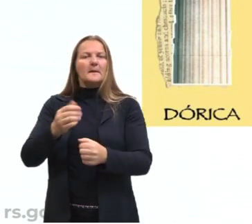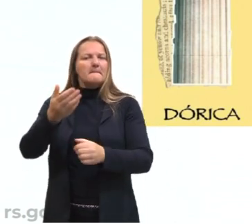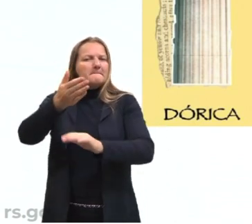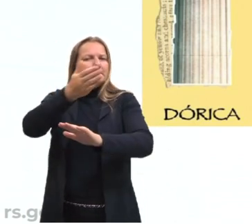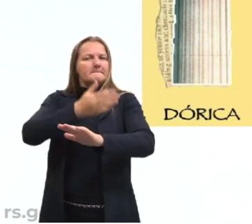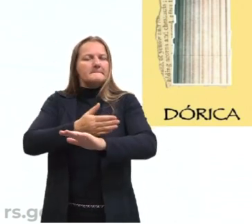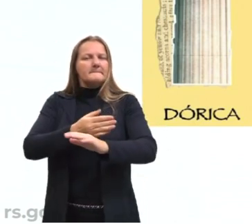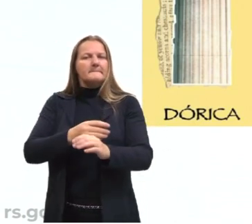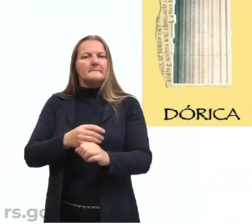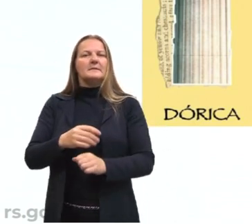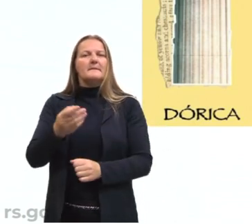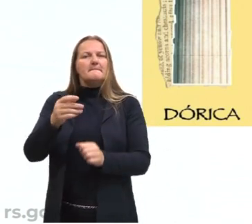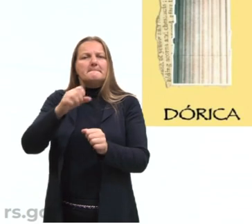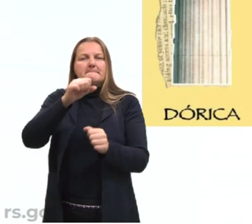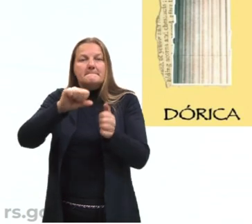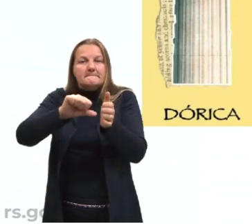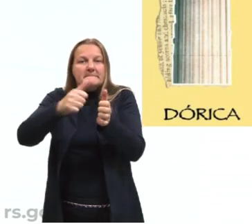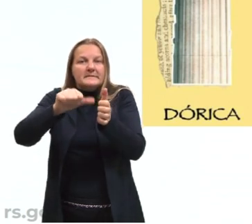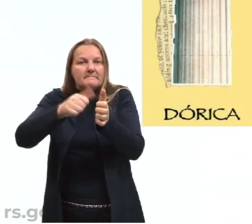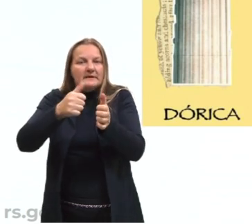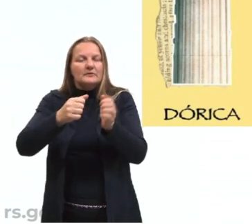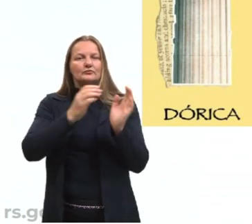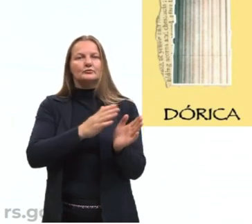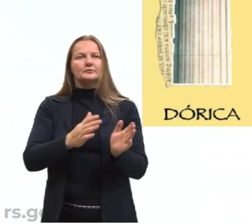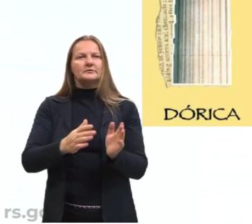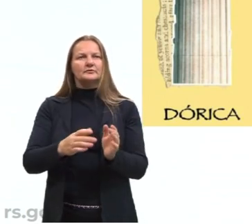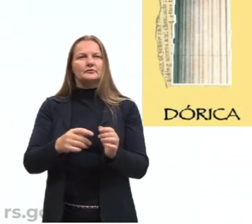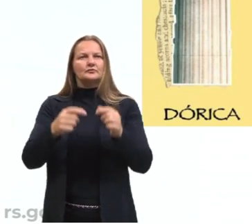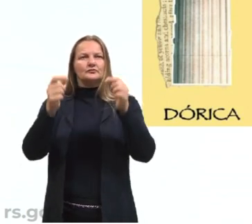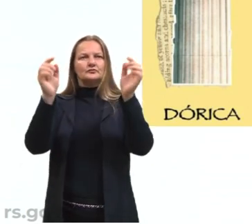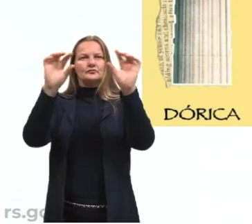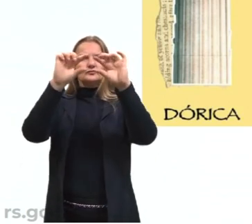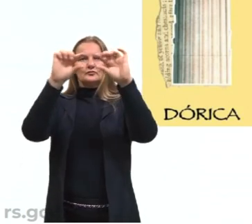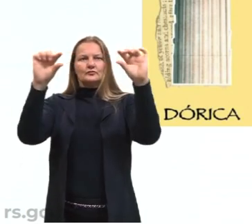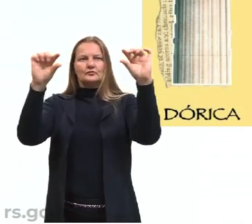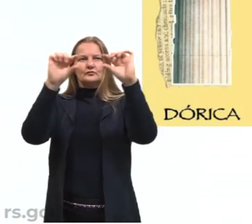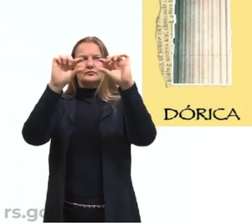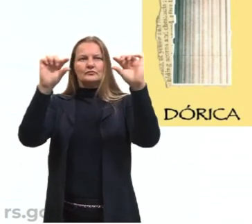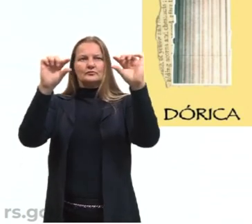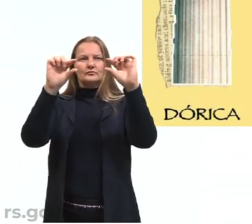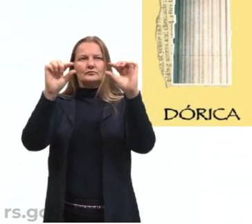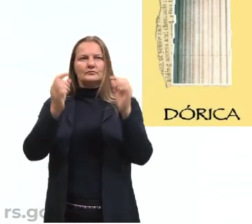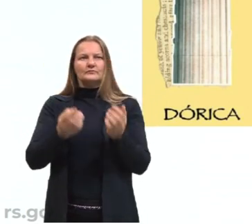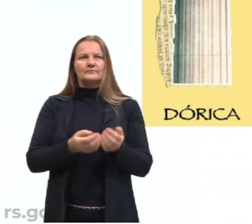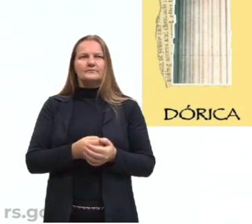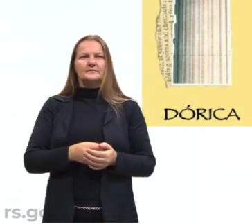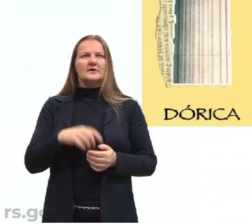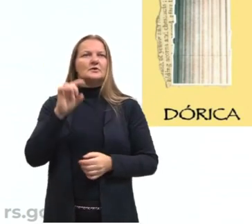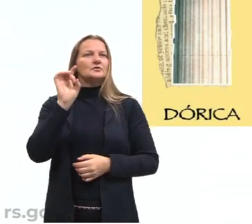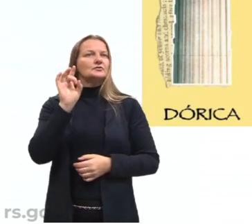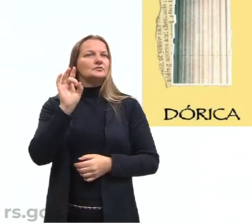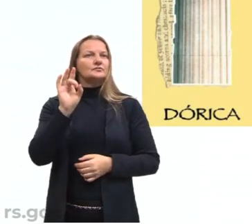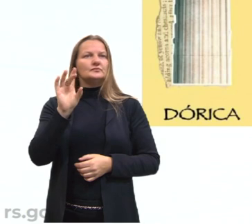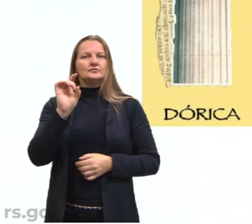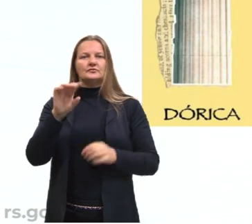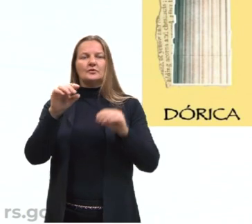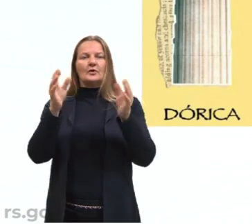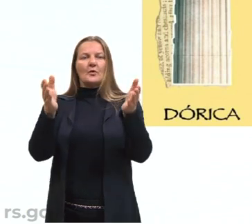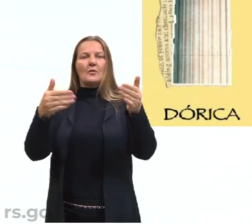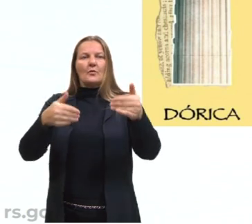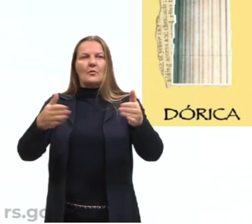no período arcaico, ela tem no seu capitel, lá no topo, apenas um